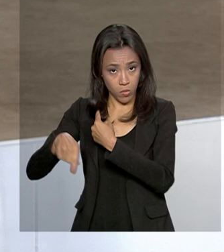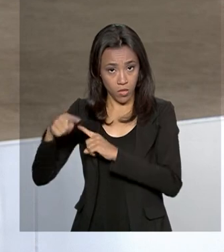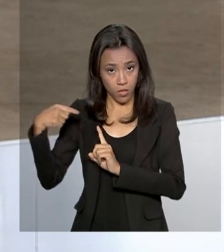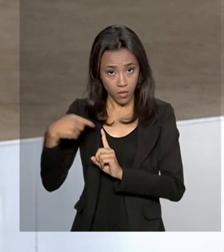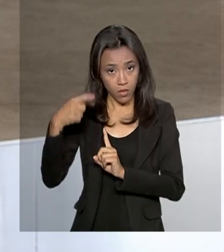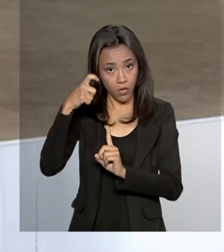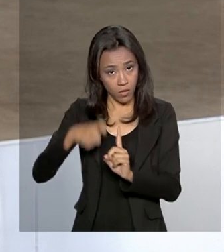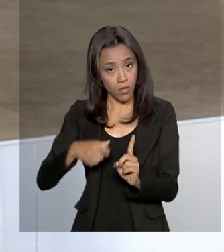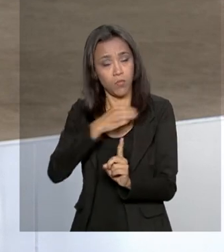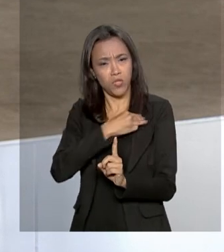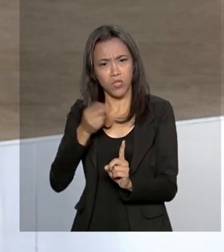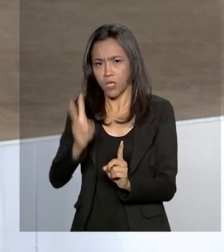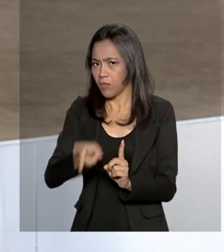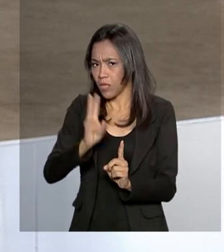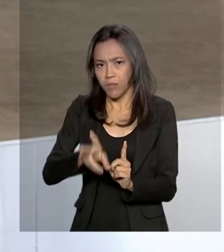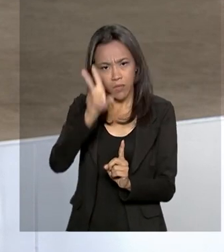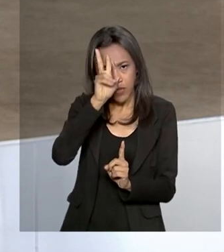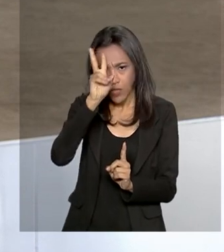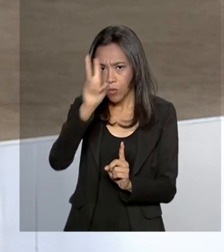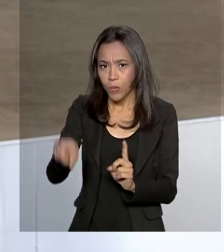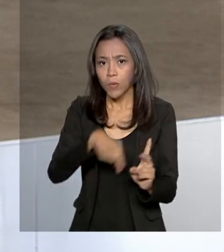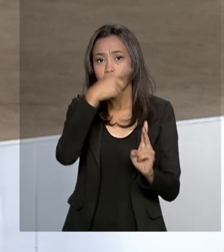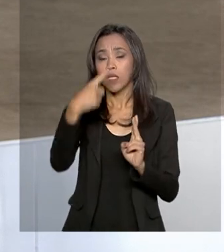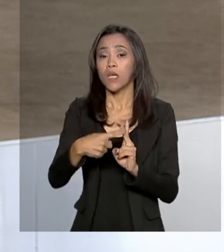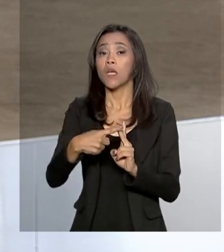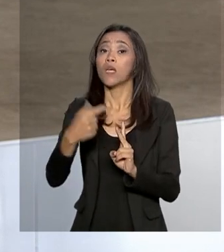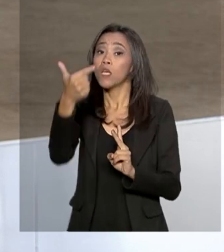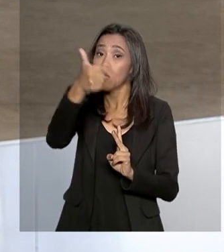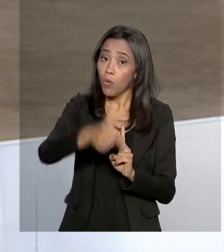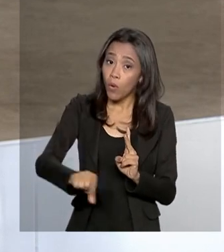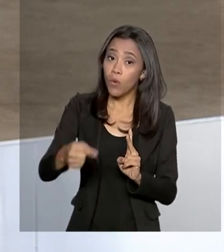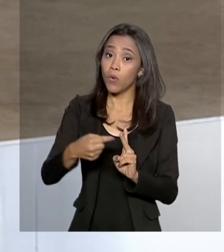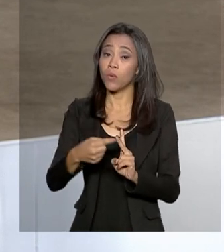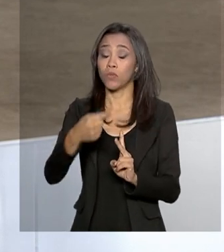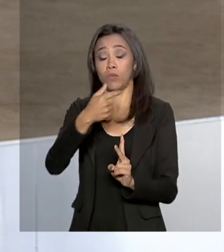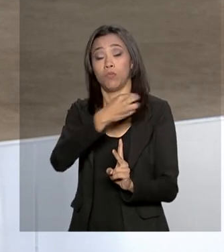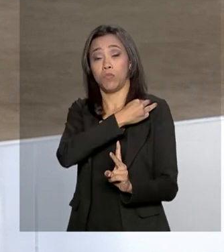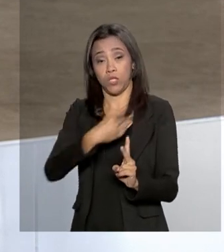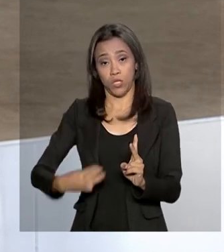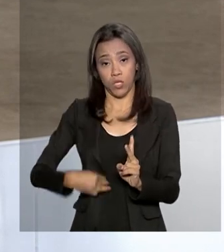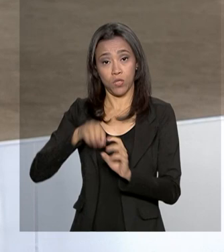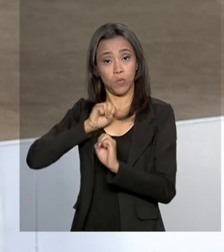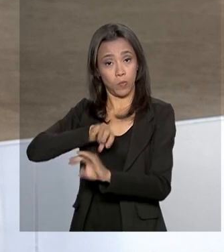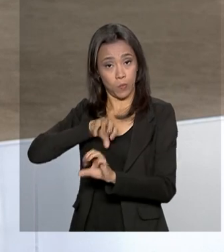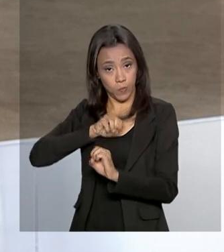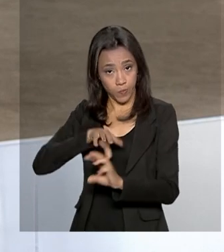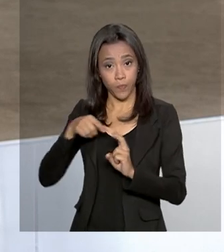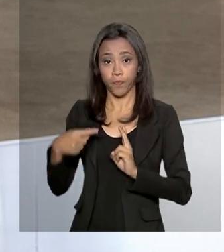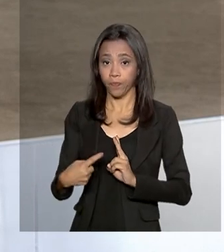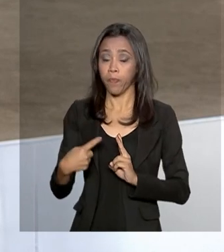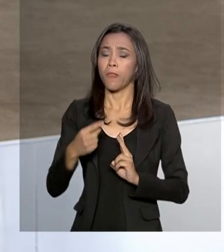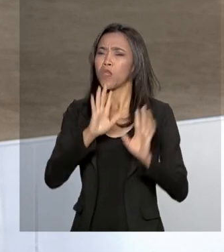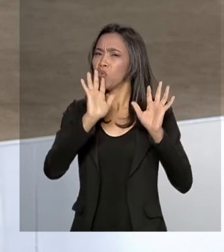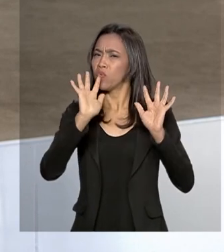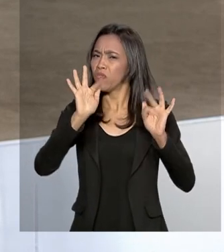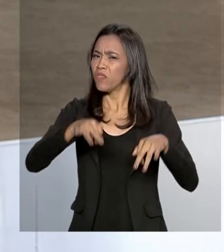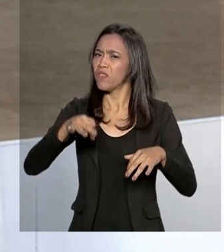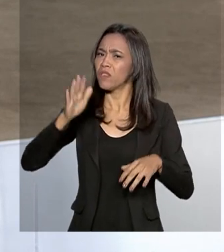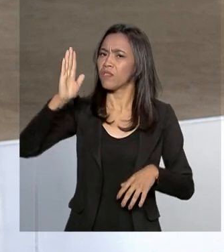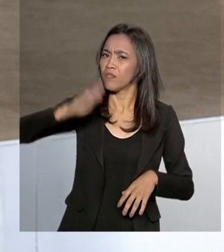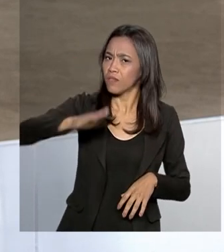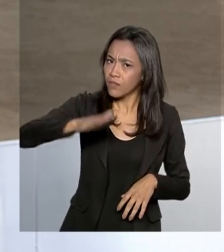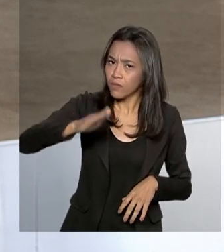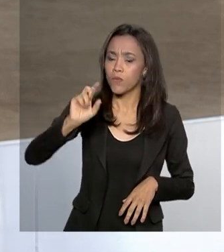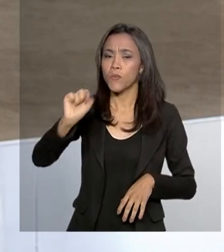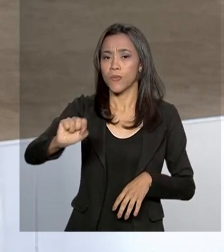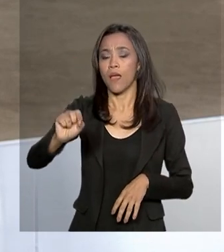ocorre sempre às segundas-feiras, e Abraham Weintraub da Educação. No final do dia, o último compromisso previsto é